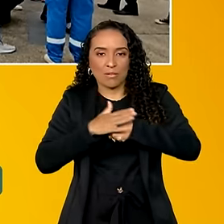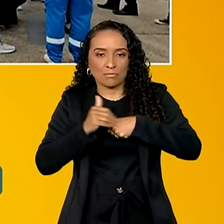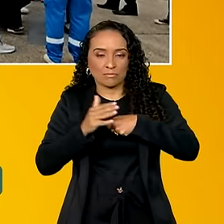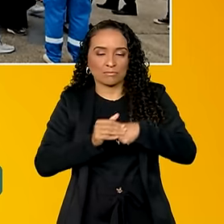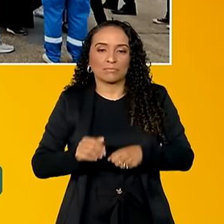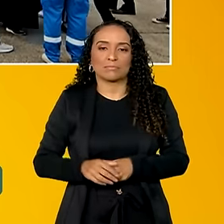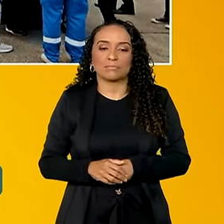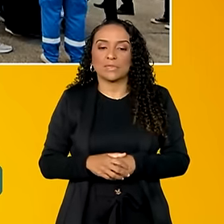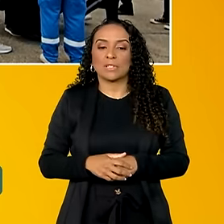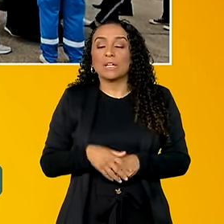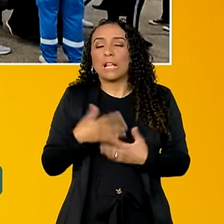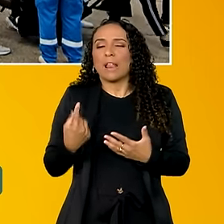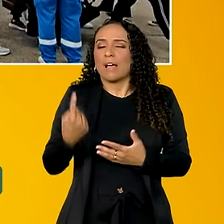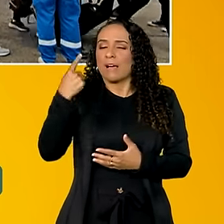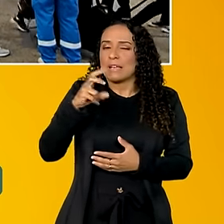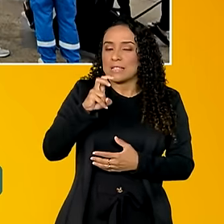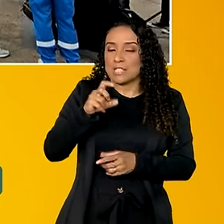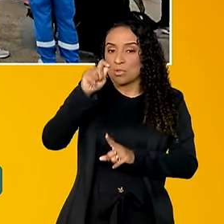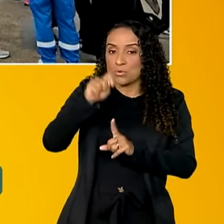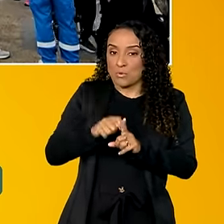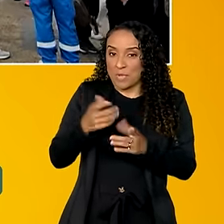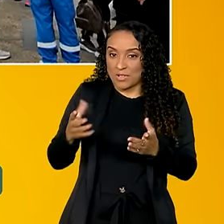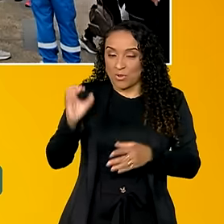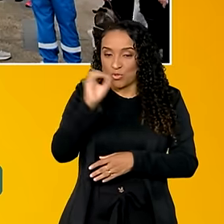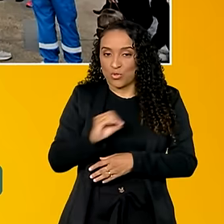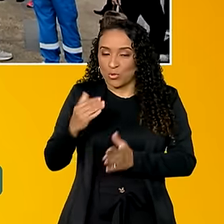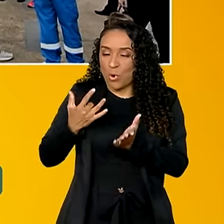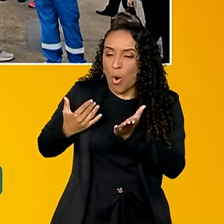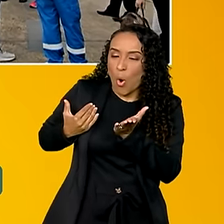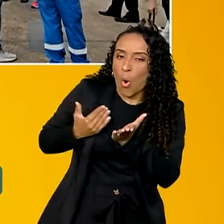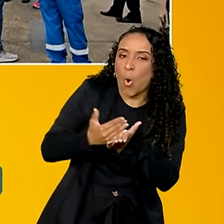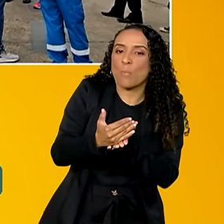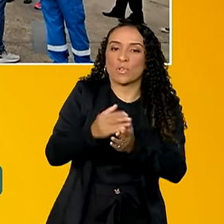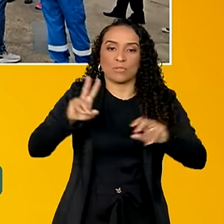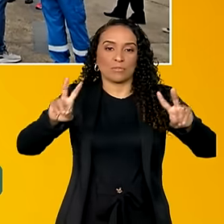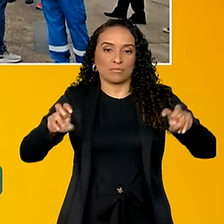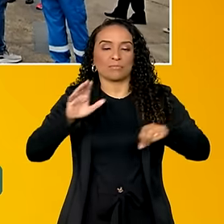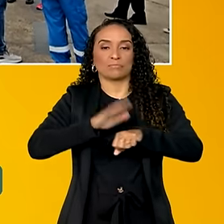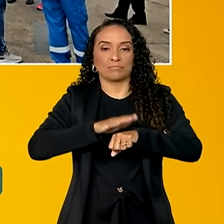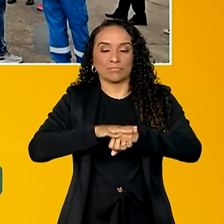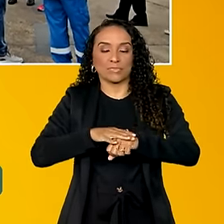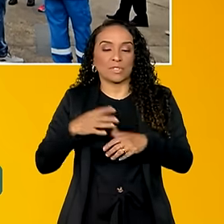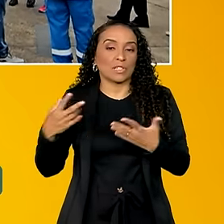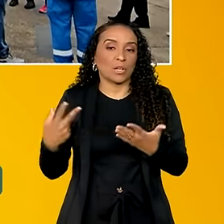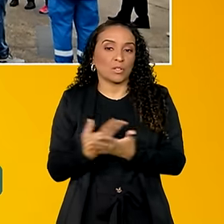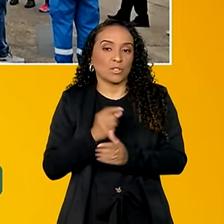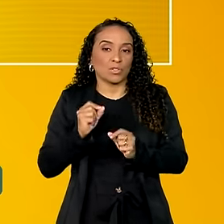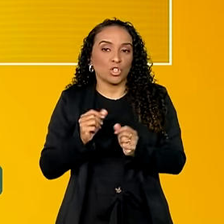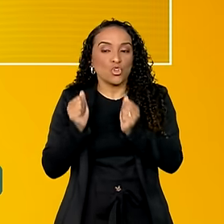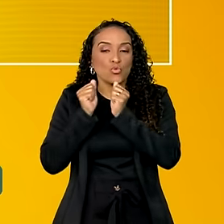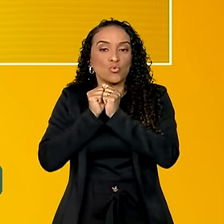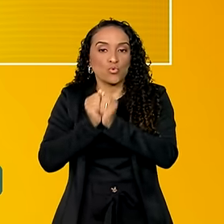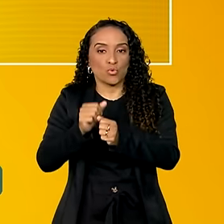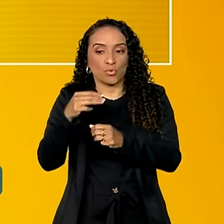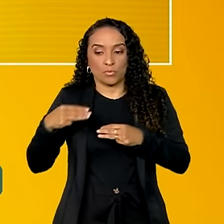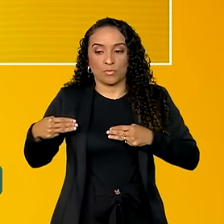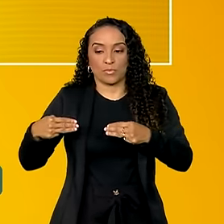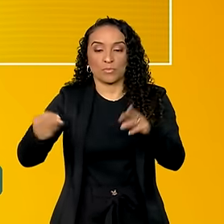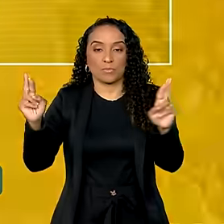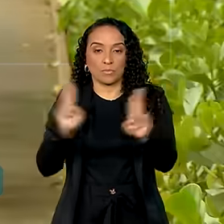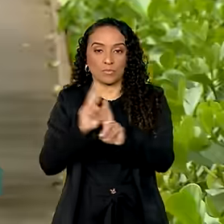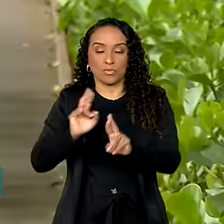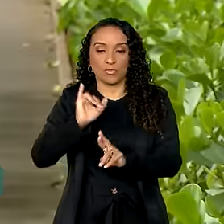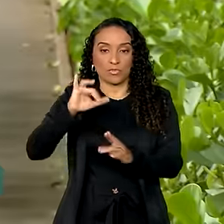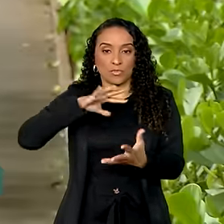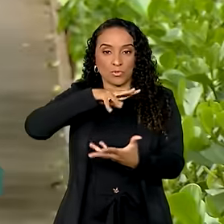Desde o dia 5 deste mês, quando teve início essa operação, que é realizada em conjunto com o Ministério das Relações